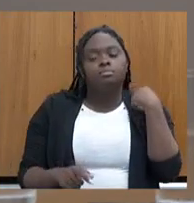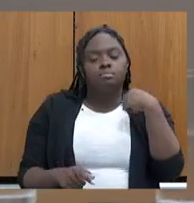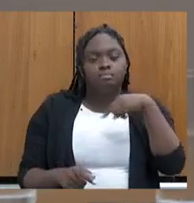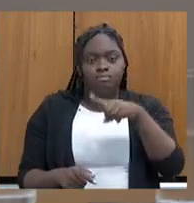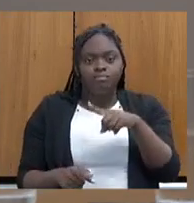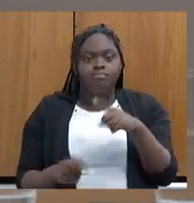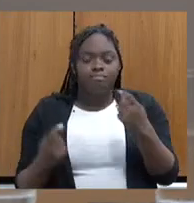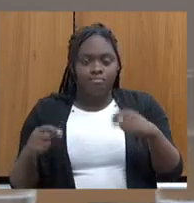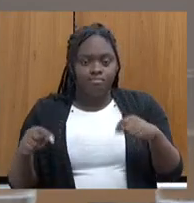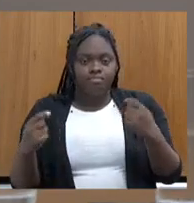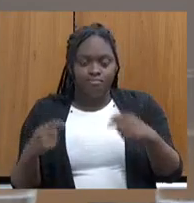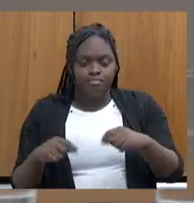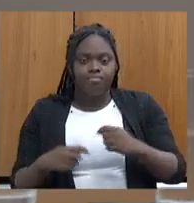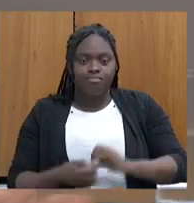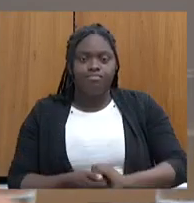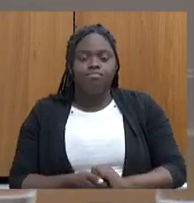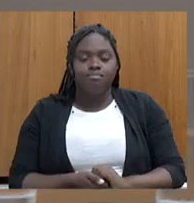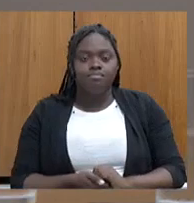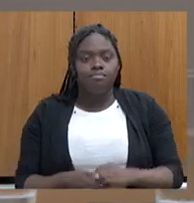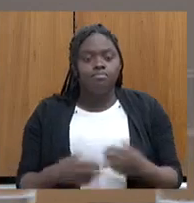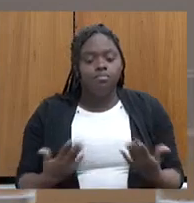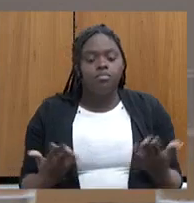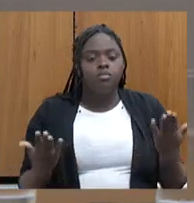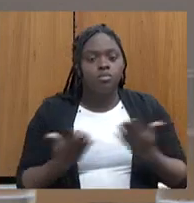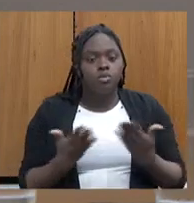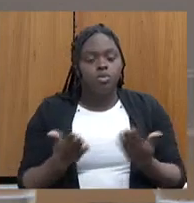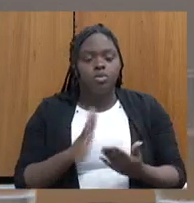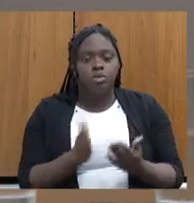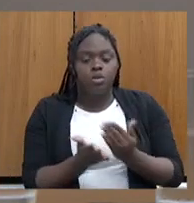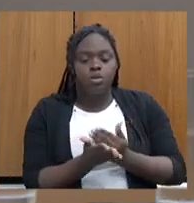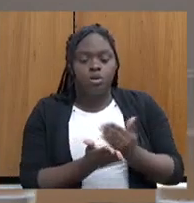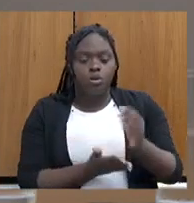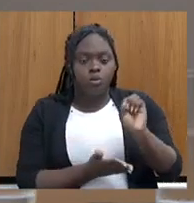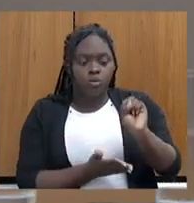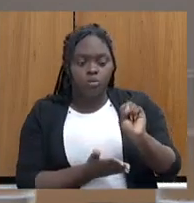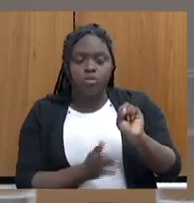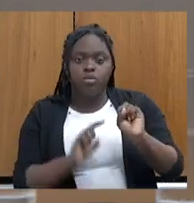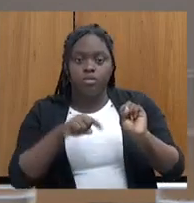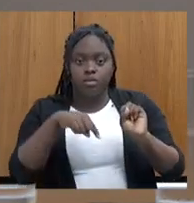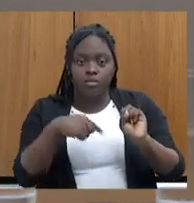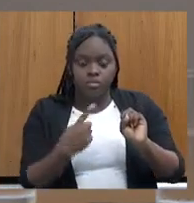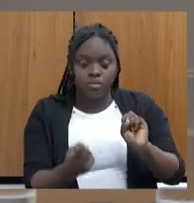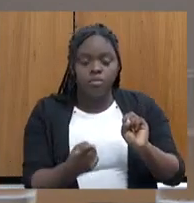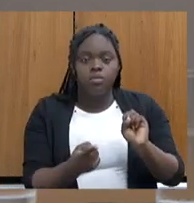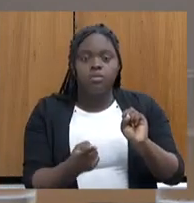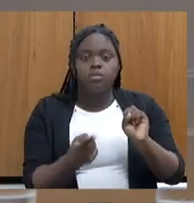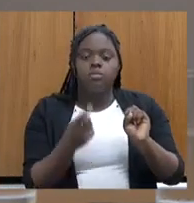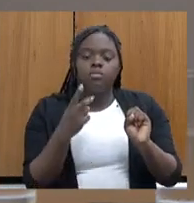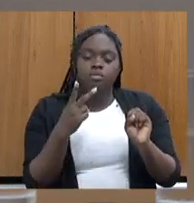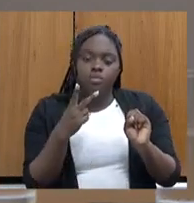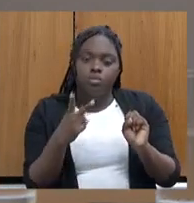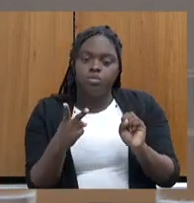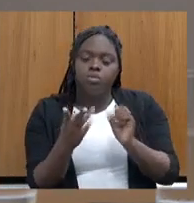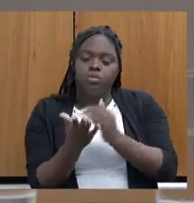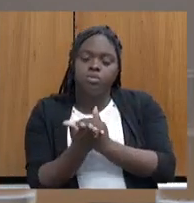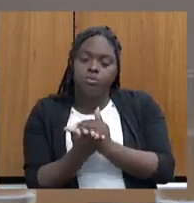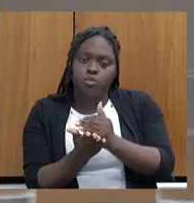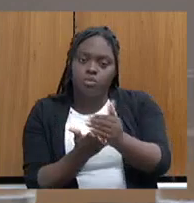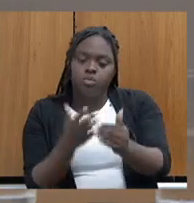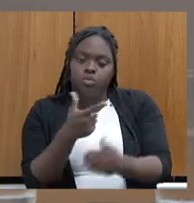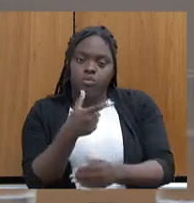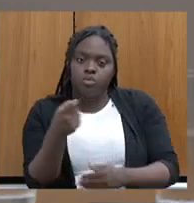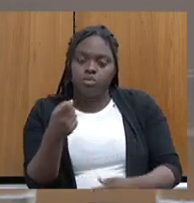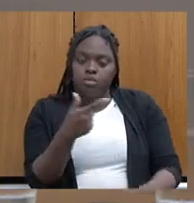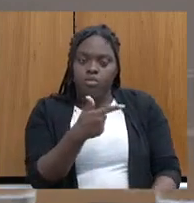gente já... Já vamos começar com oito, depois duas no início de 2023,